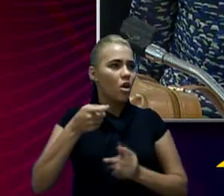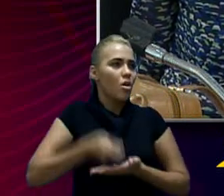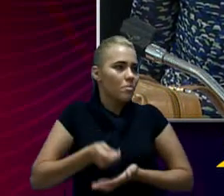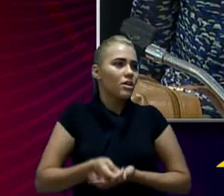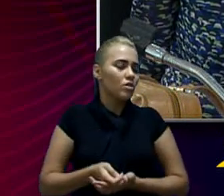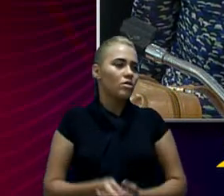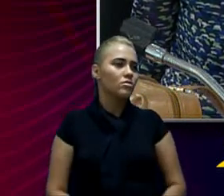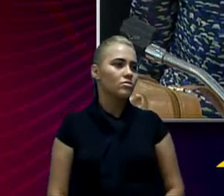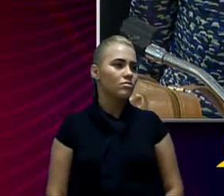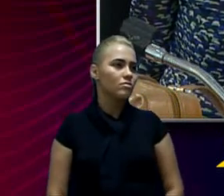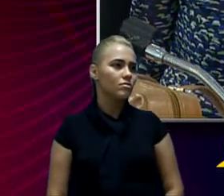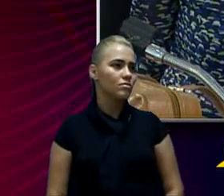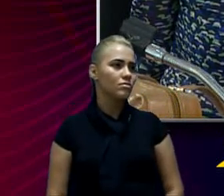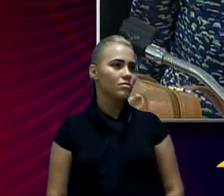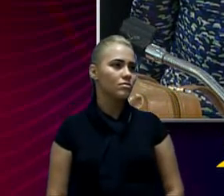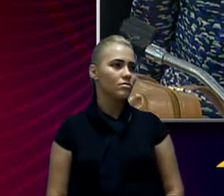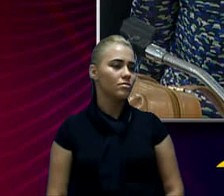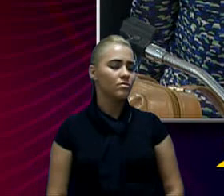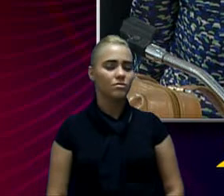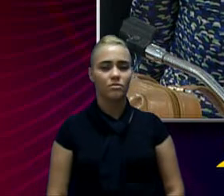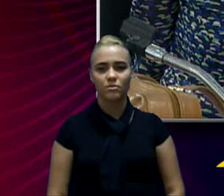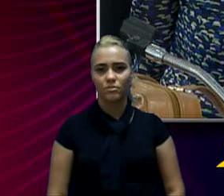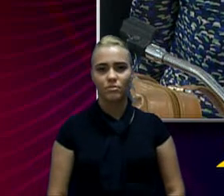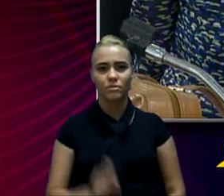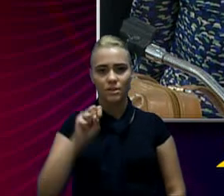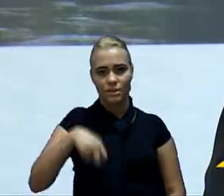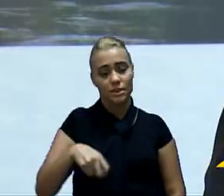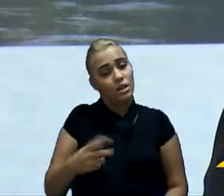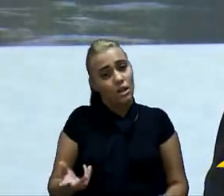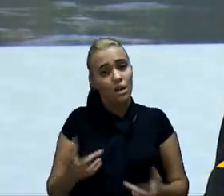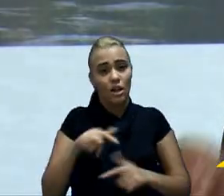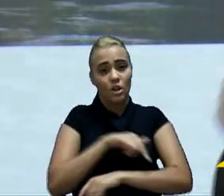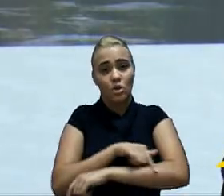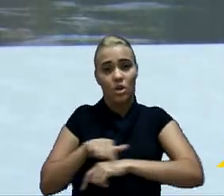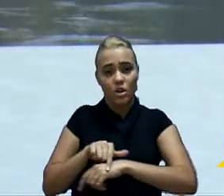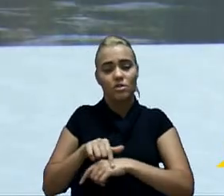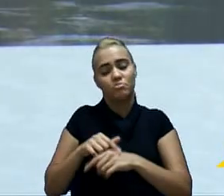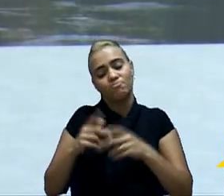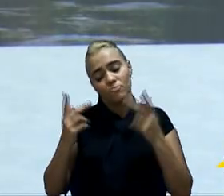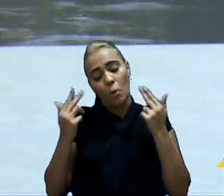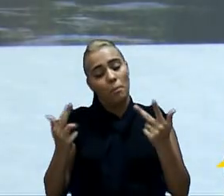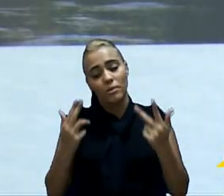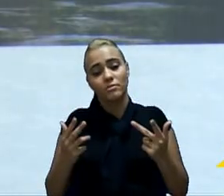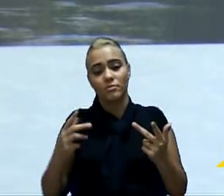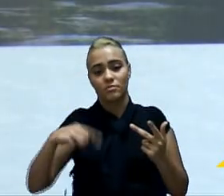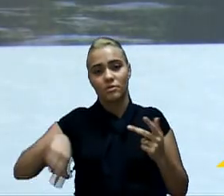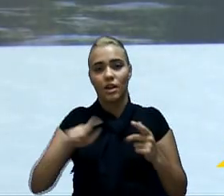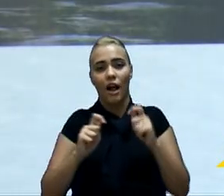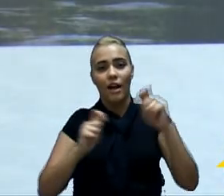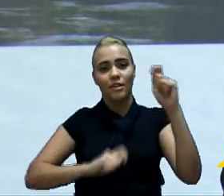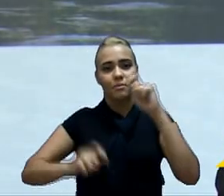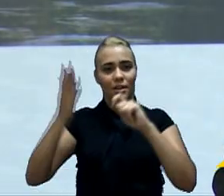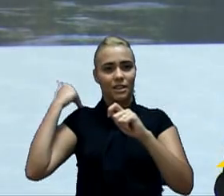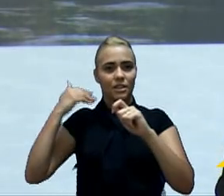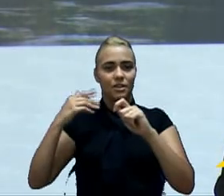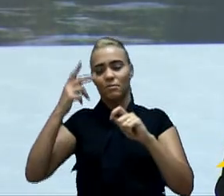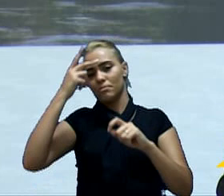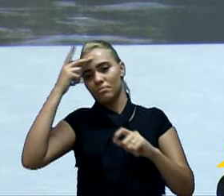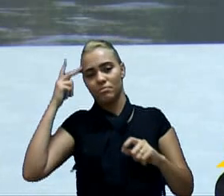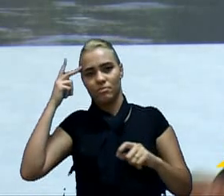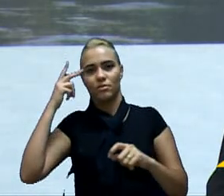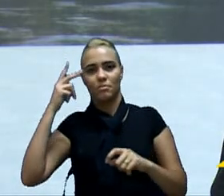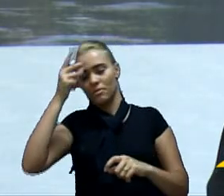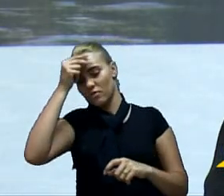obrigatórios. Sim? Sim, a educação, naturalmente, que na administração passada, eu